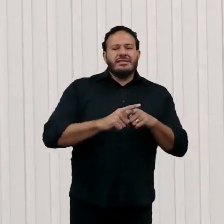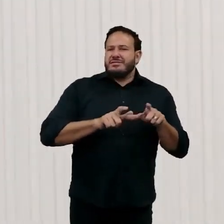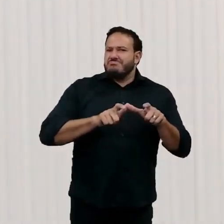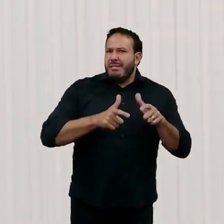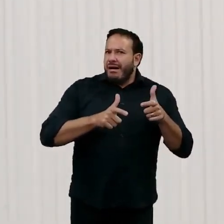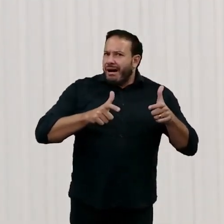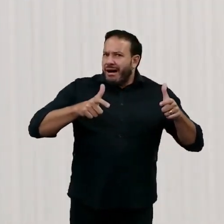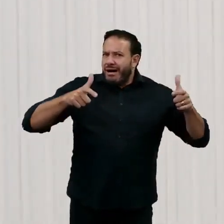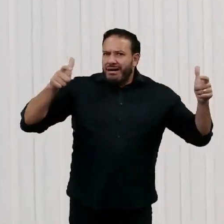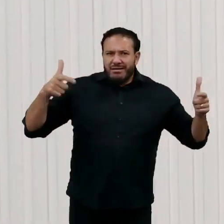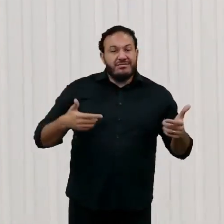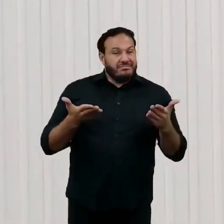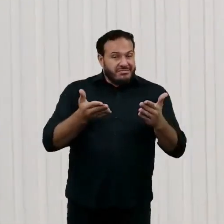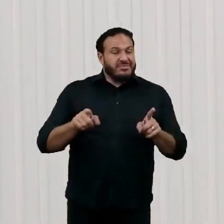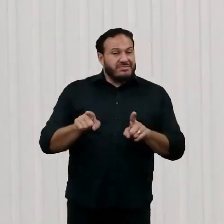E é isso que aconteceu.